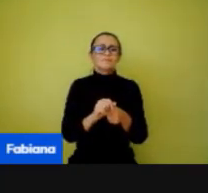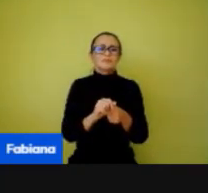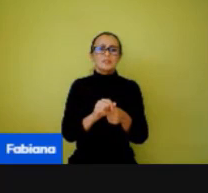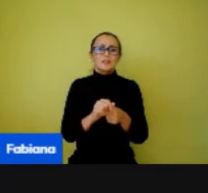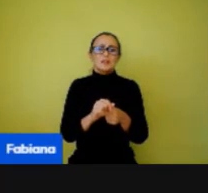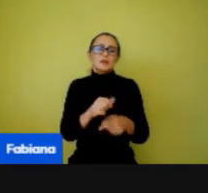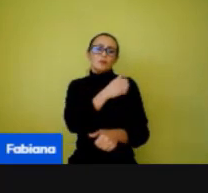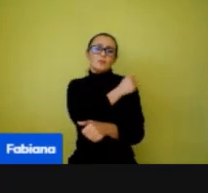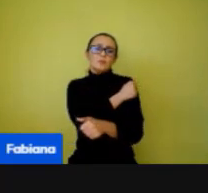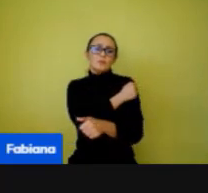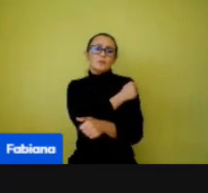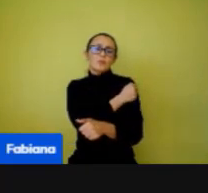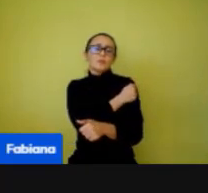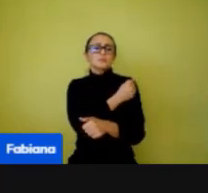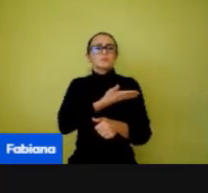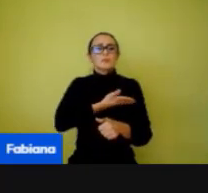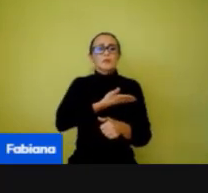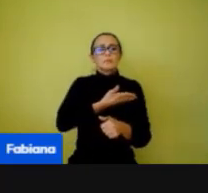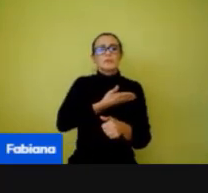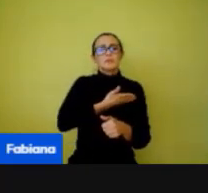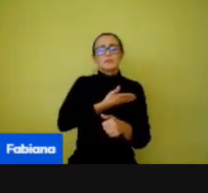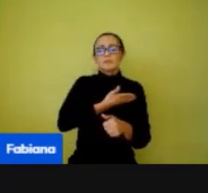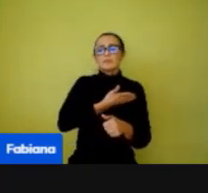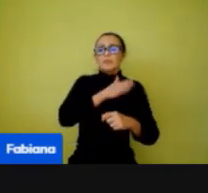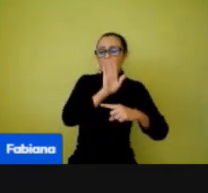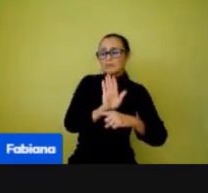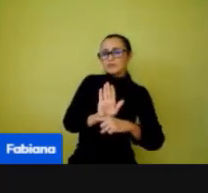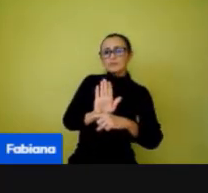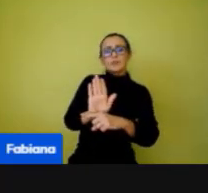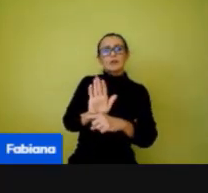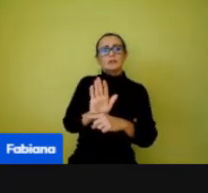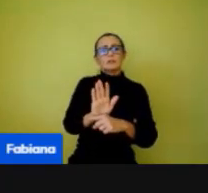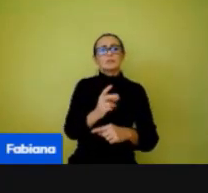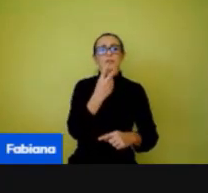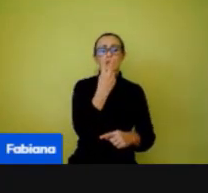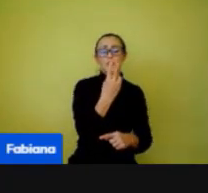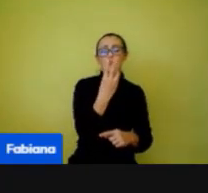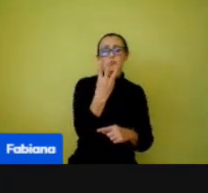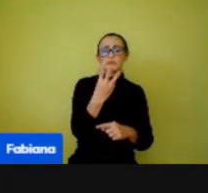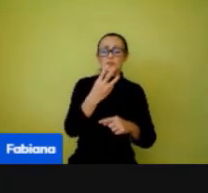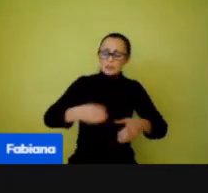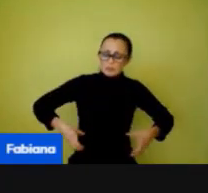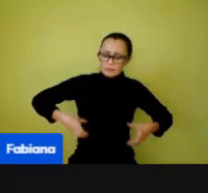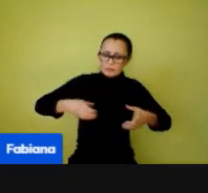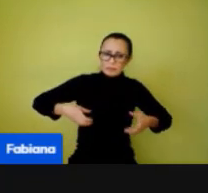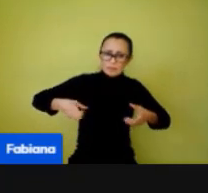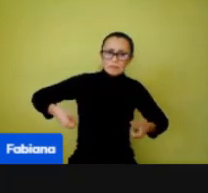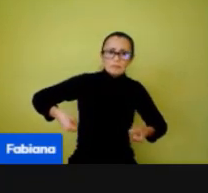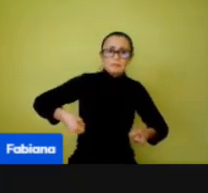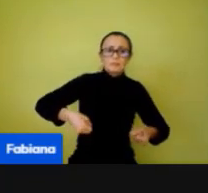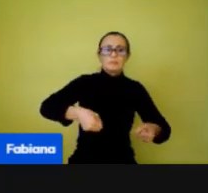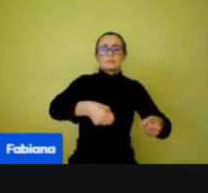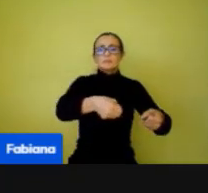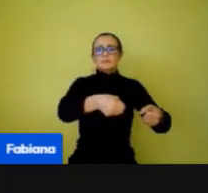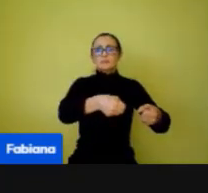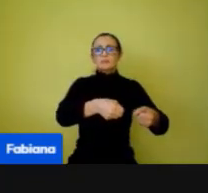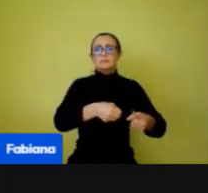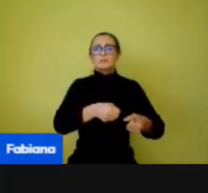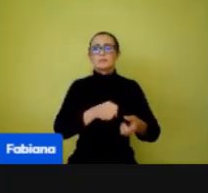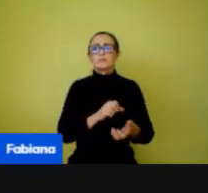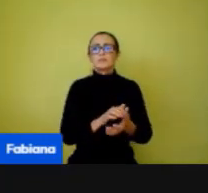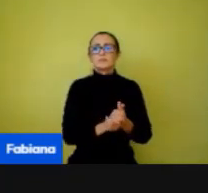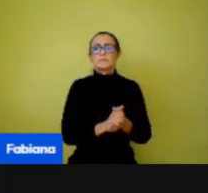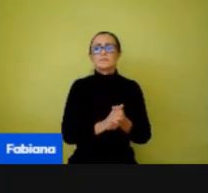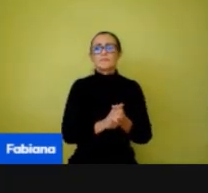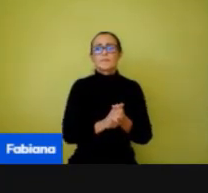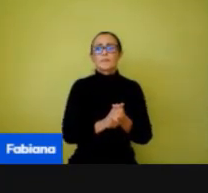empurrar o colega, ou quer dois, três, empurrar a cadeira. A gente sabe que as crianças têm isso, de querer ajudar o amigo, de querer